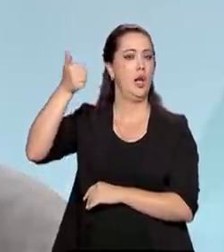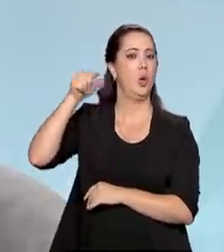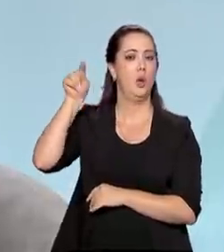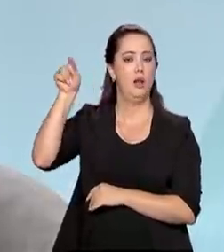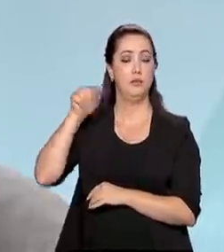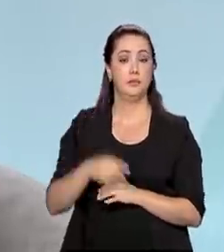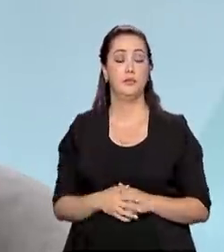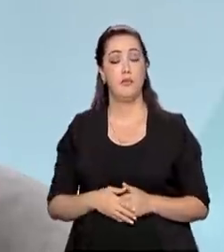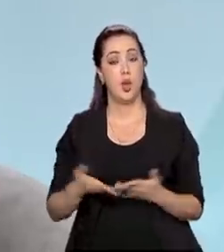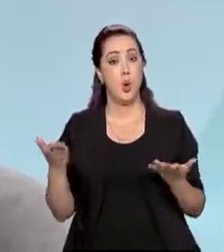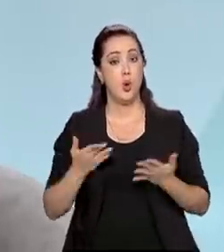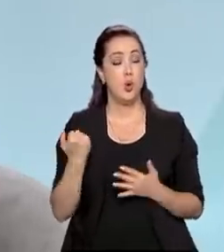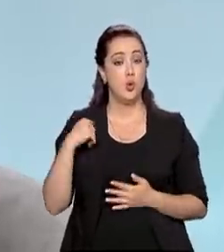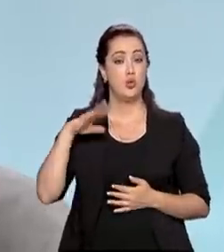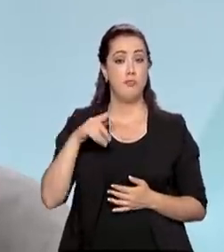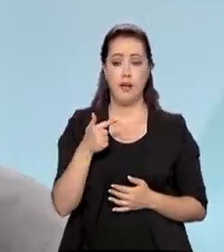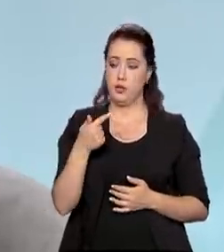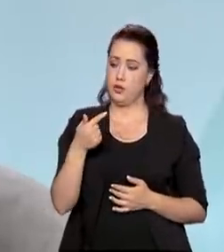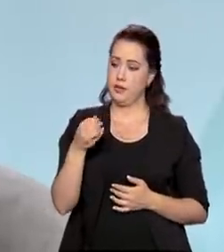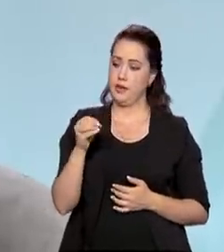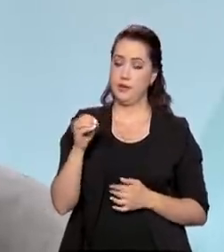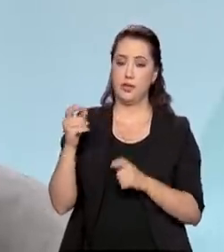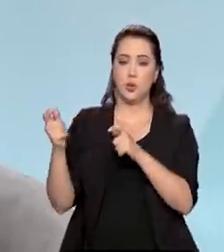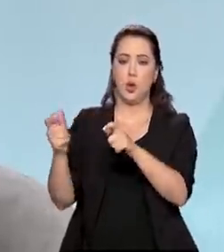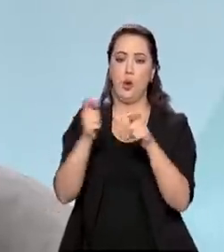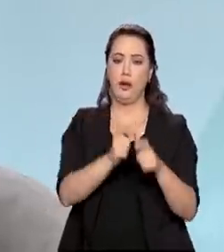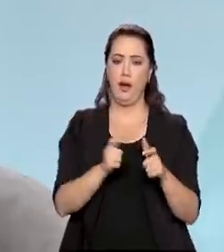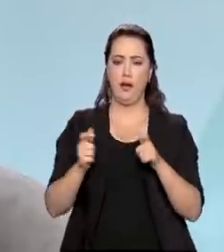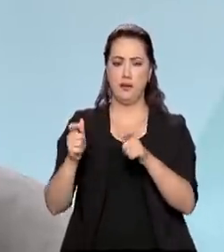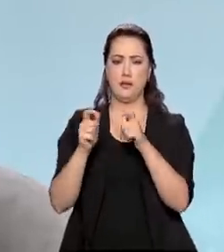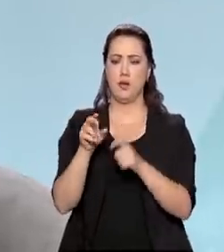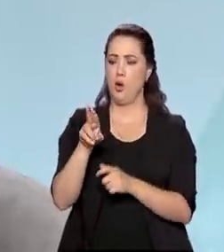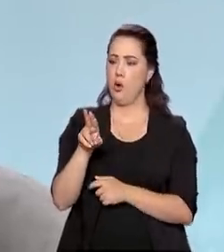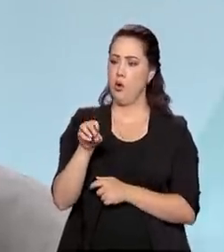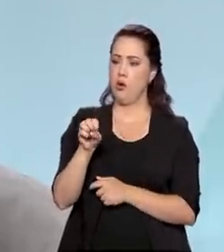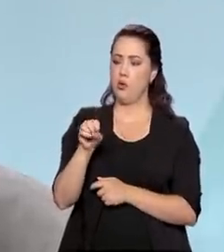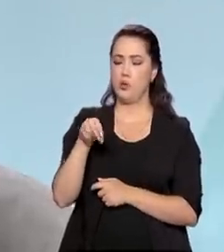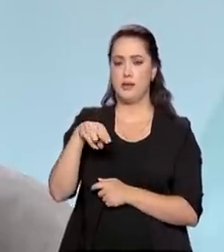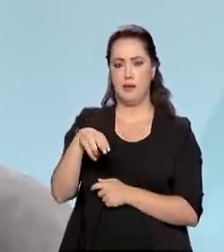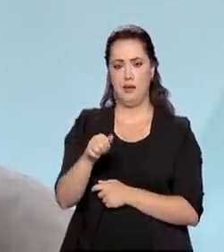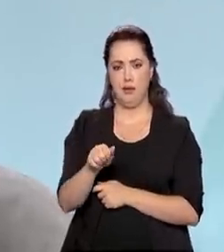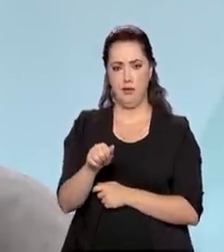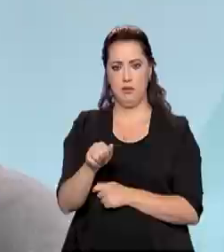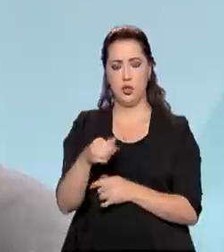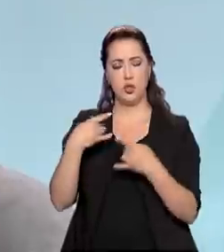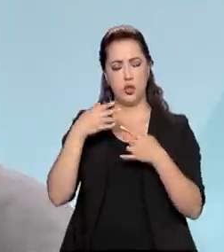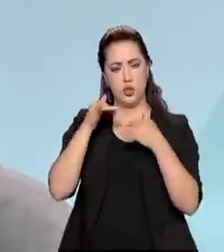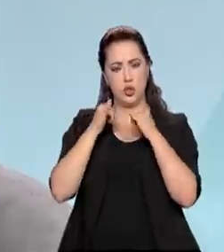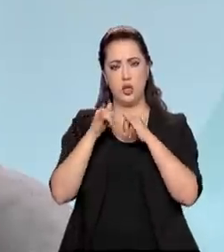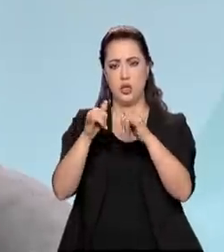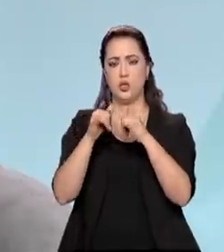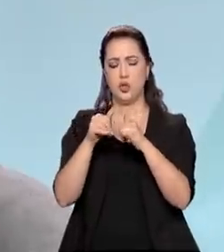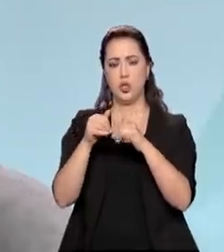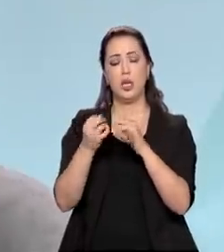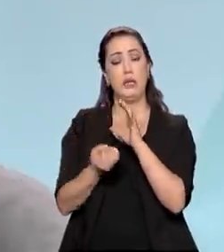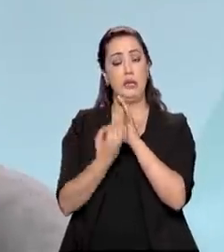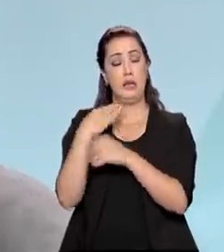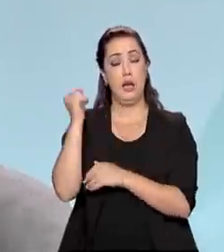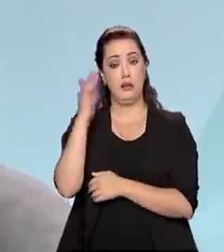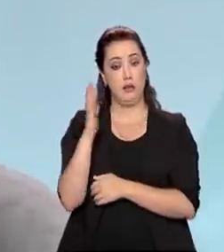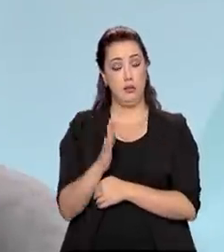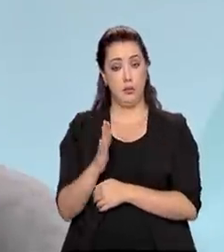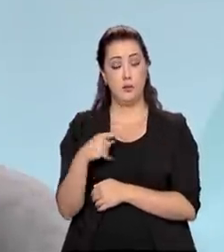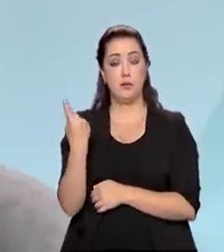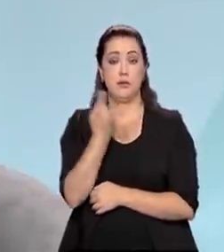Hoje já tem mais de 700 usinas eólicas instaladas no Brasil, e sem contar, Paulo,